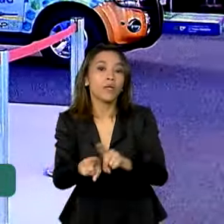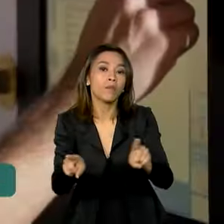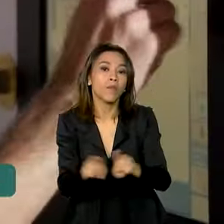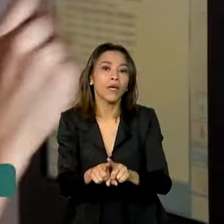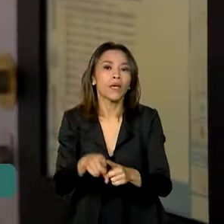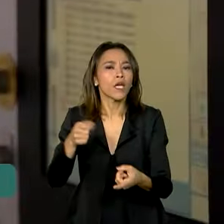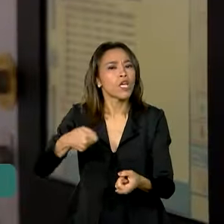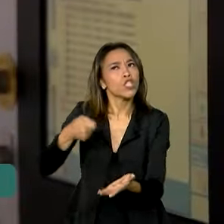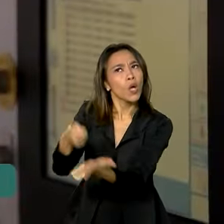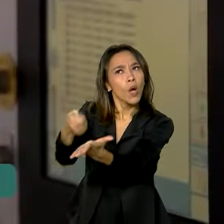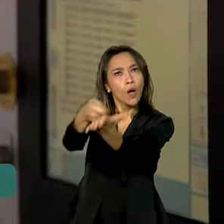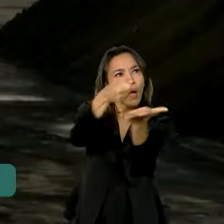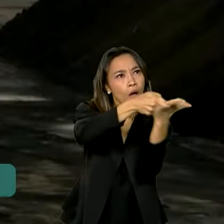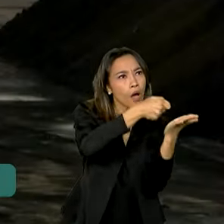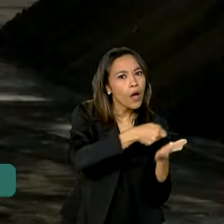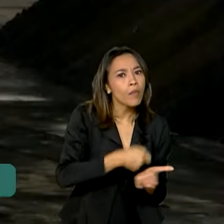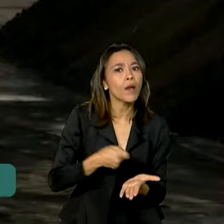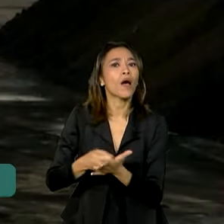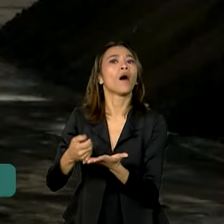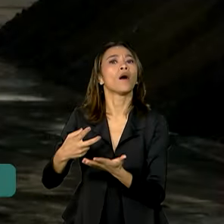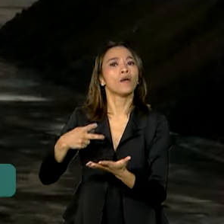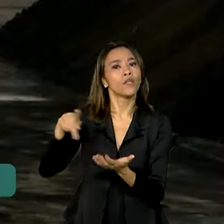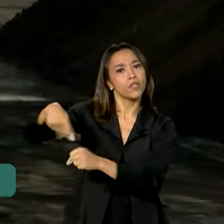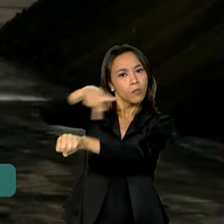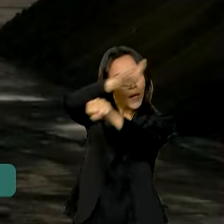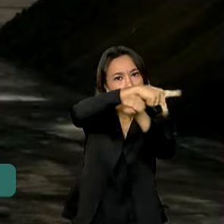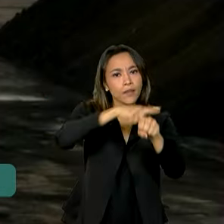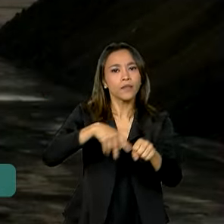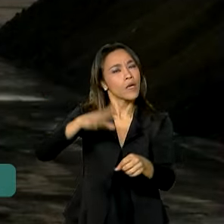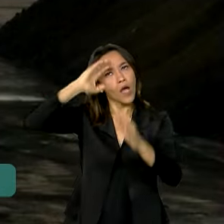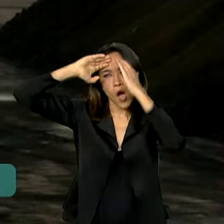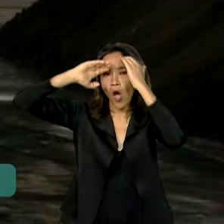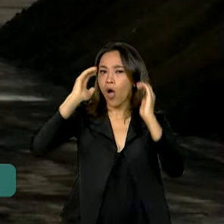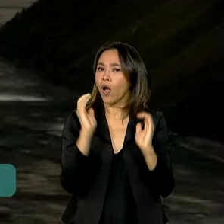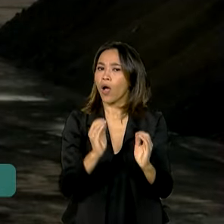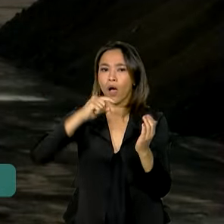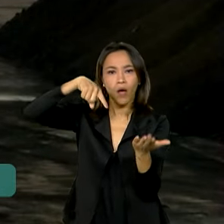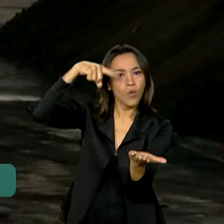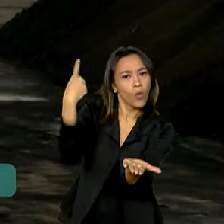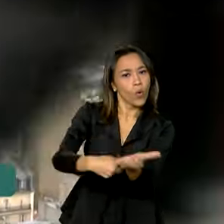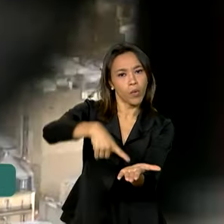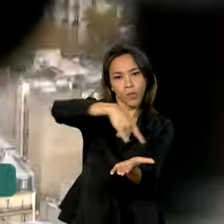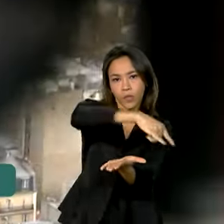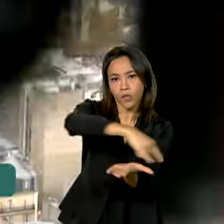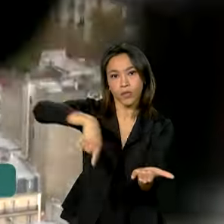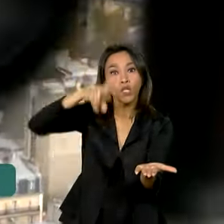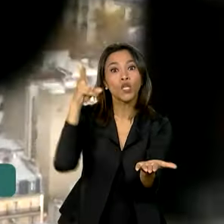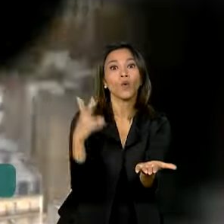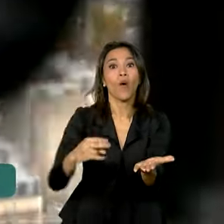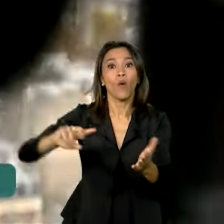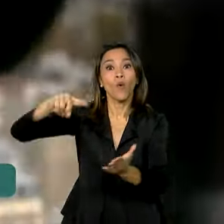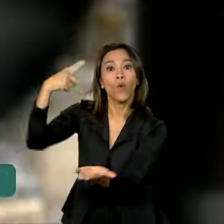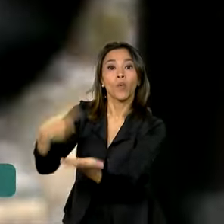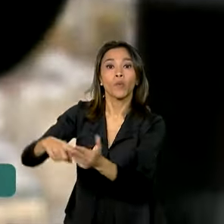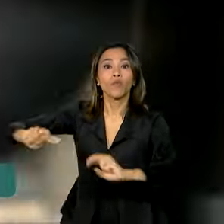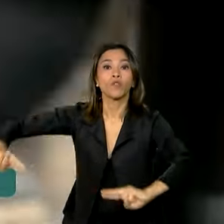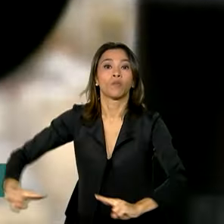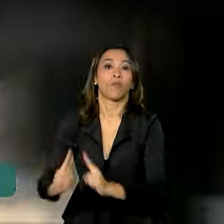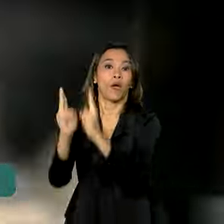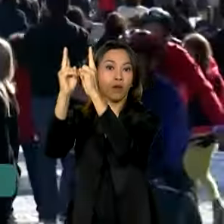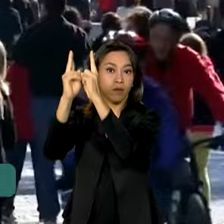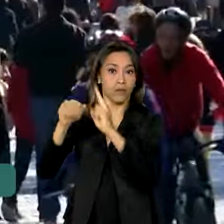comunidade internacional o cumprimento de pactos como o Acordo de Paris, que determina que os países